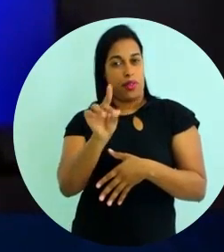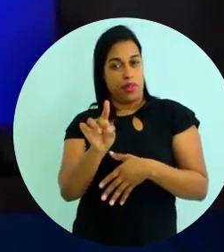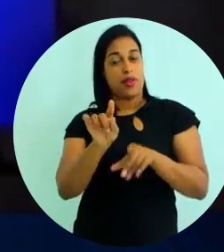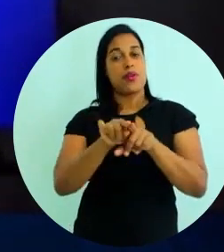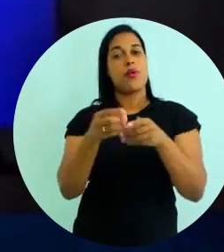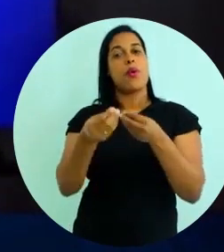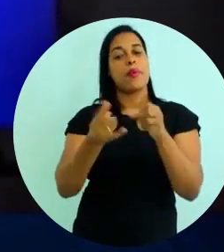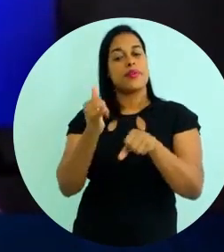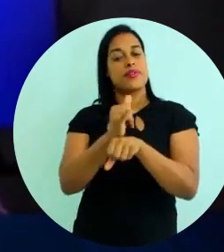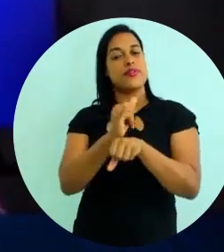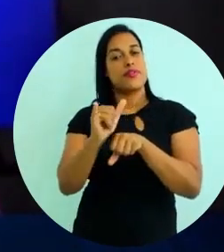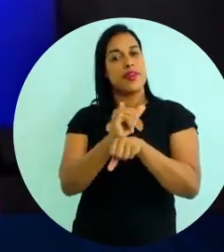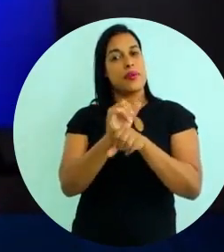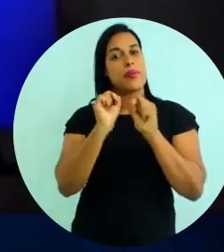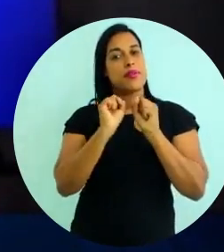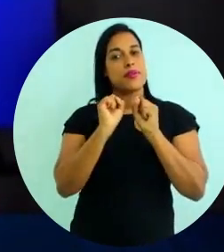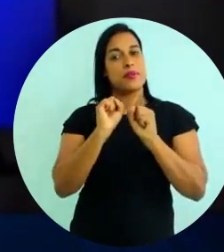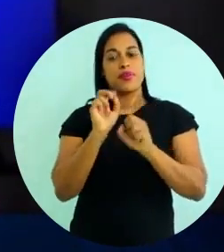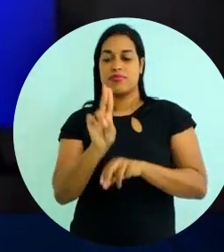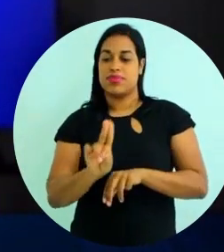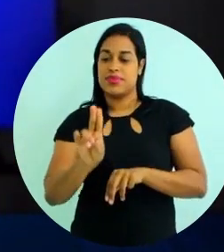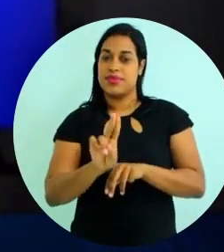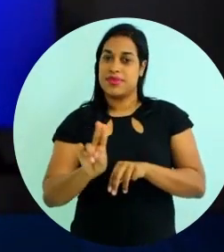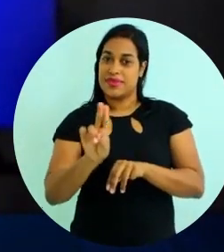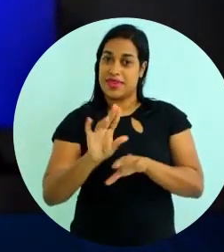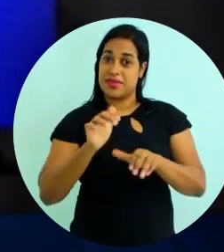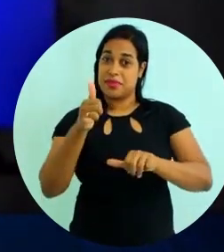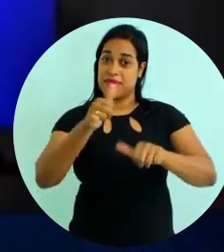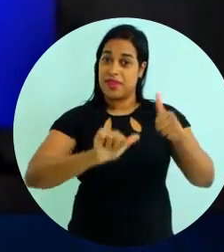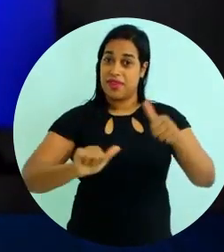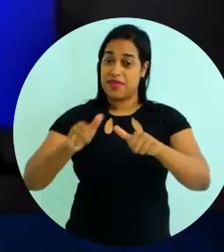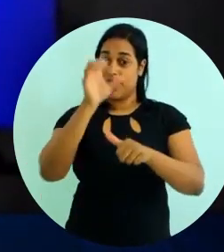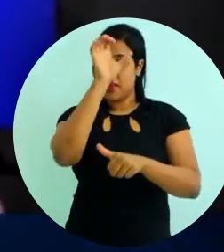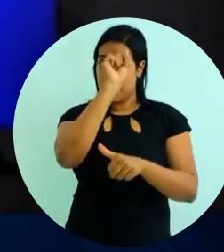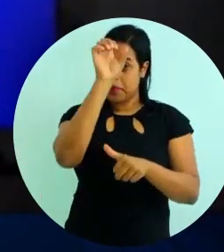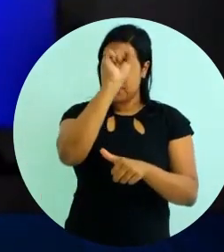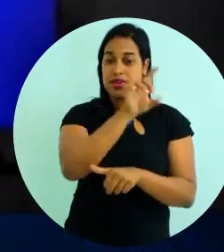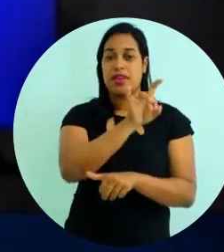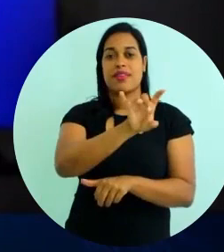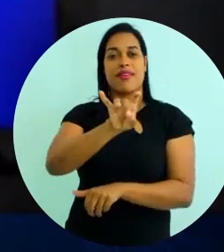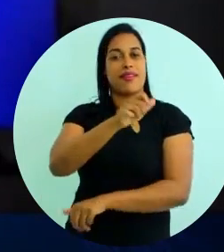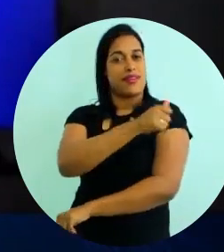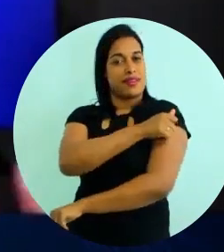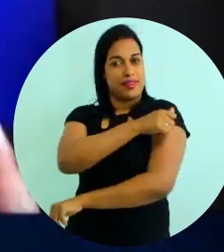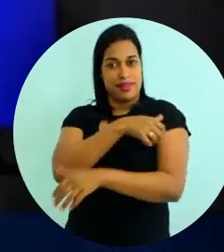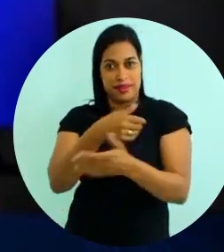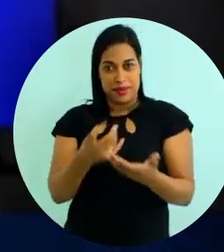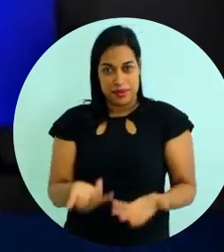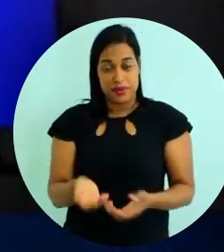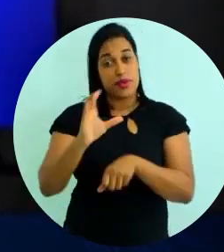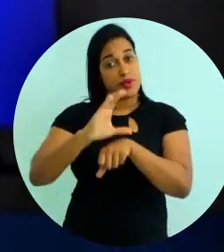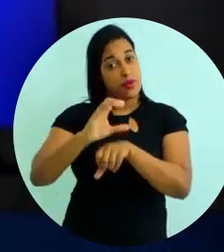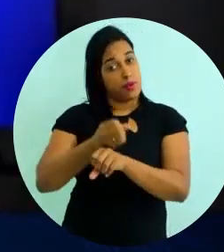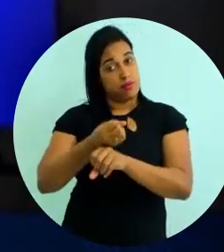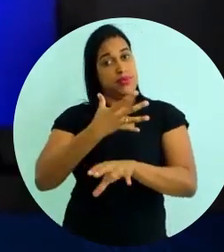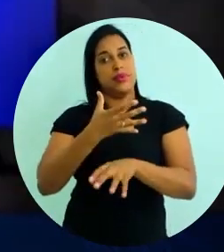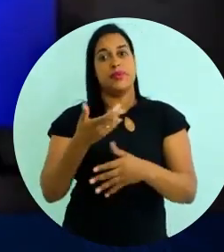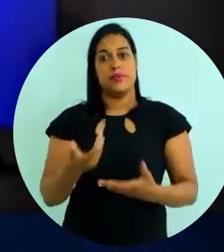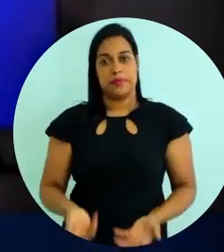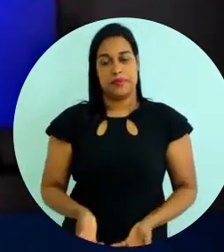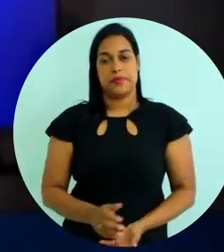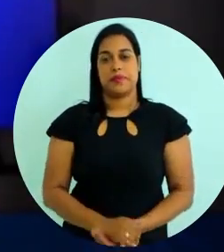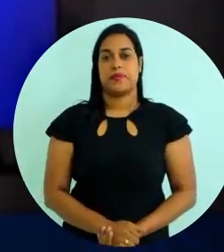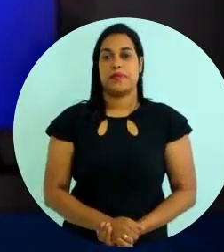essas ferramentas podem ser utilizadas para avaliar a aprendizagem dos estudantes em um curso à distância.